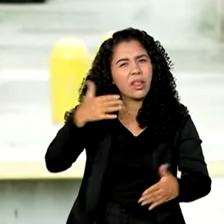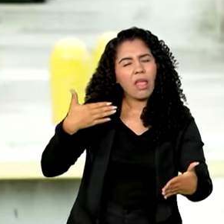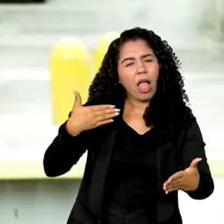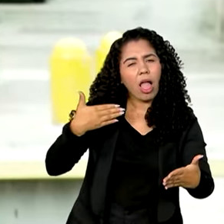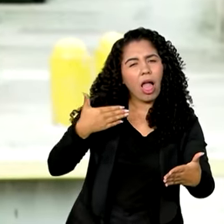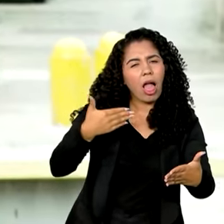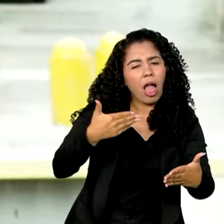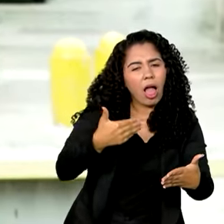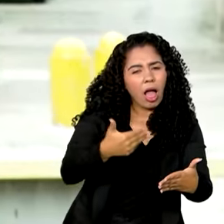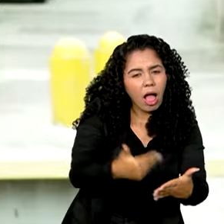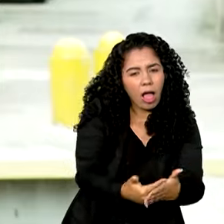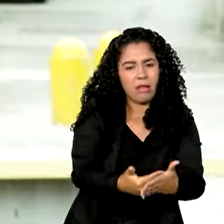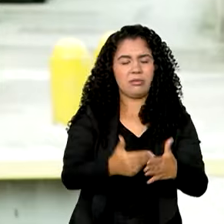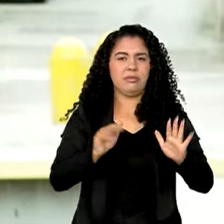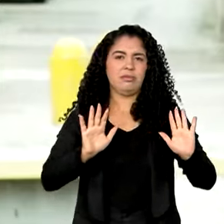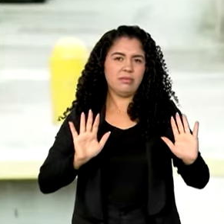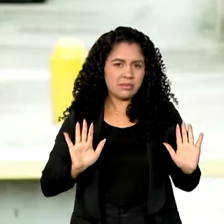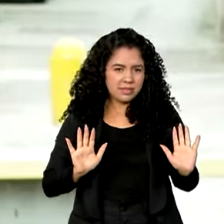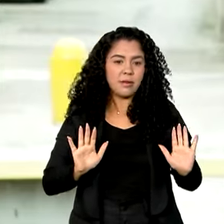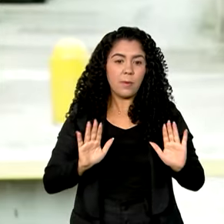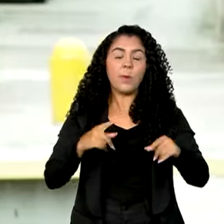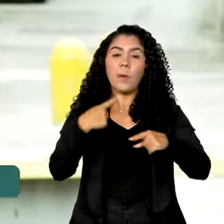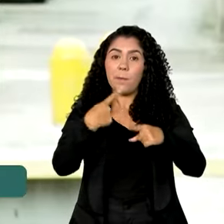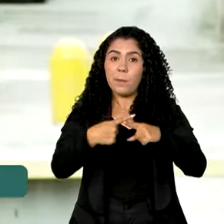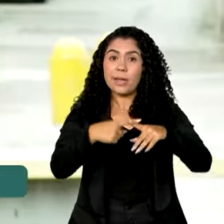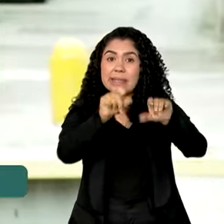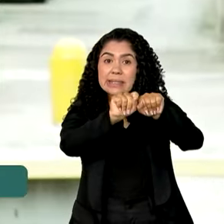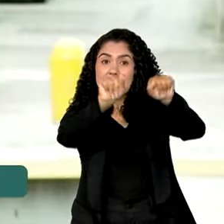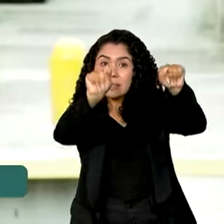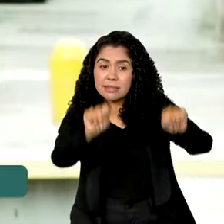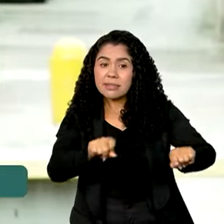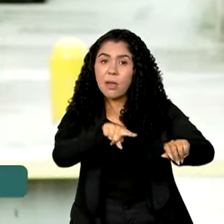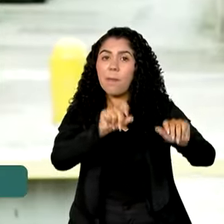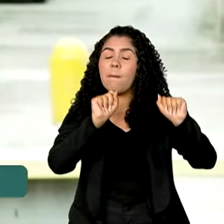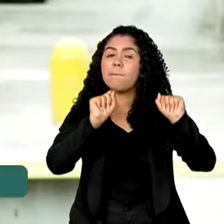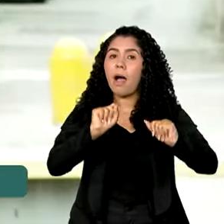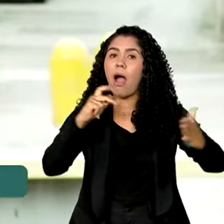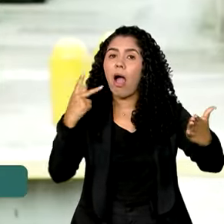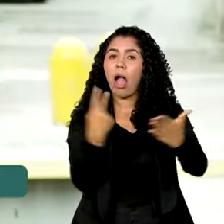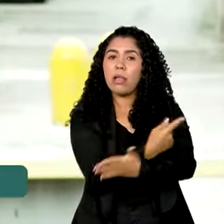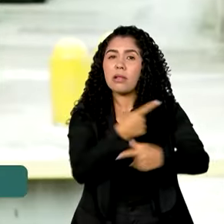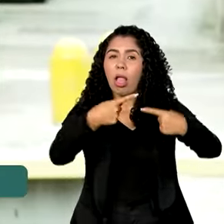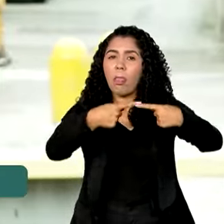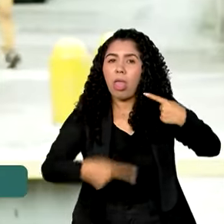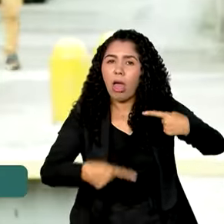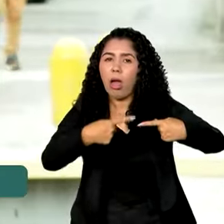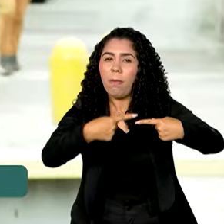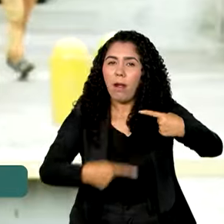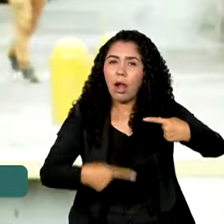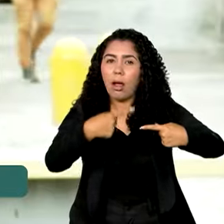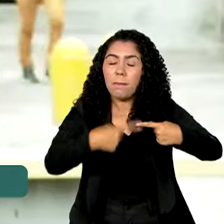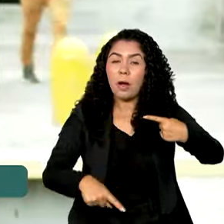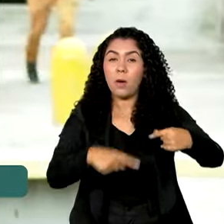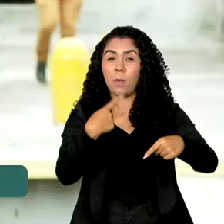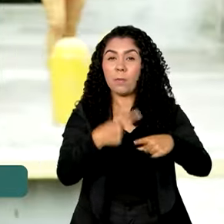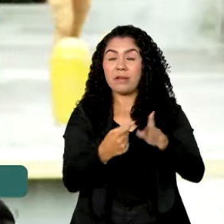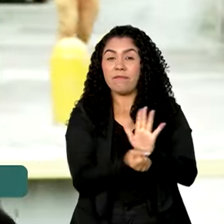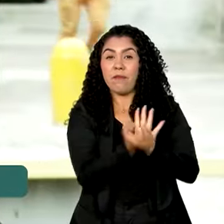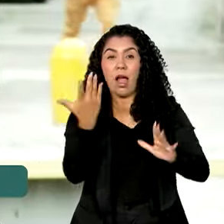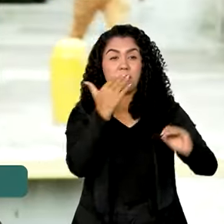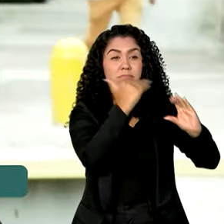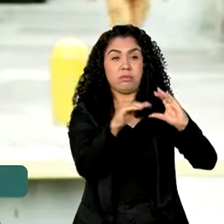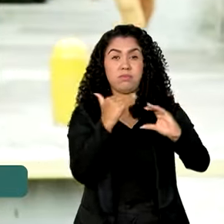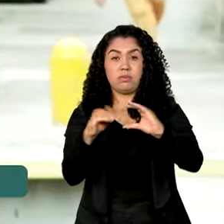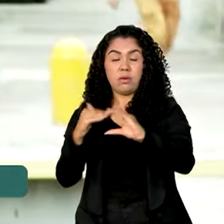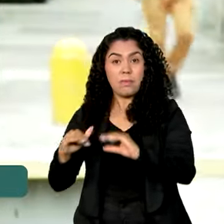essas propostas em cima da hora, porque o sistema pode ficar sobrecarregado devido à alta demanda.